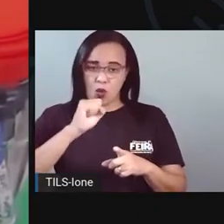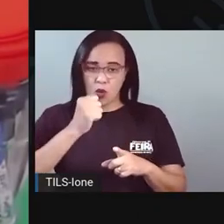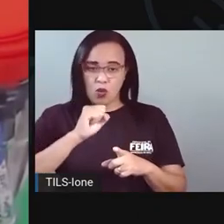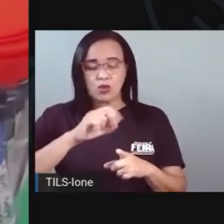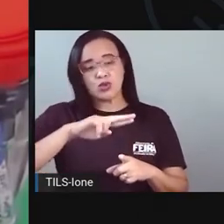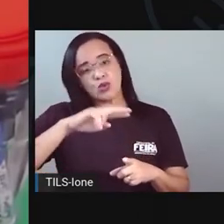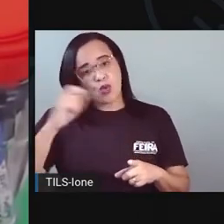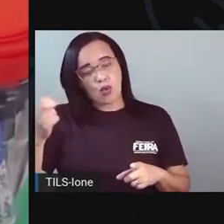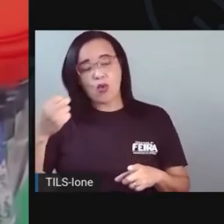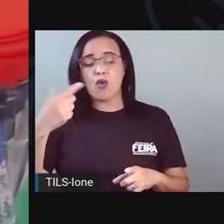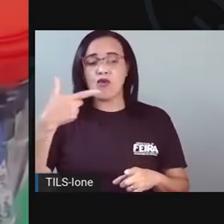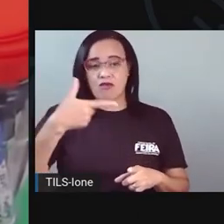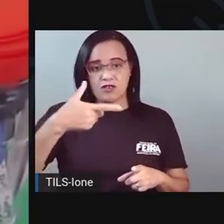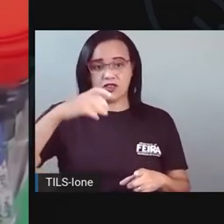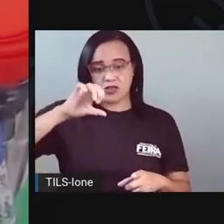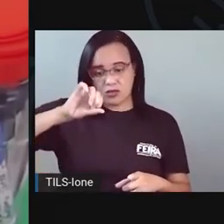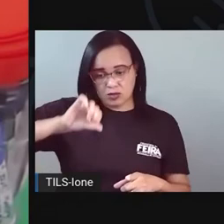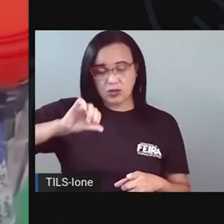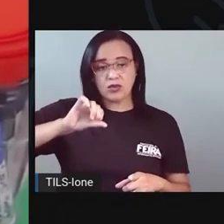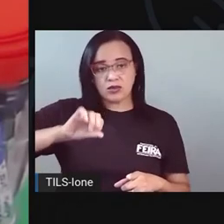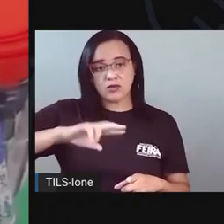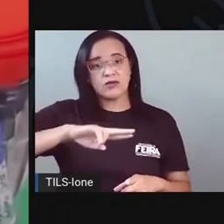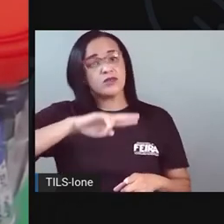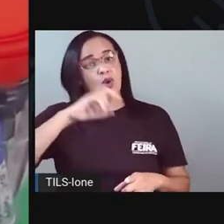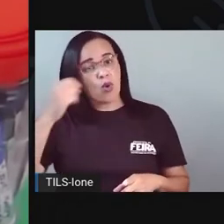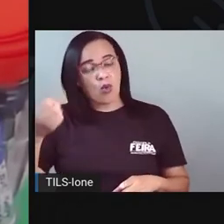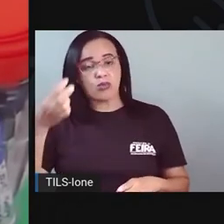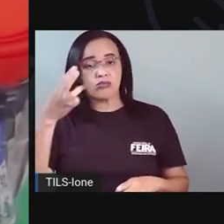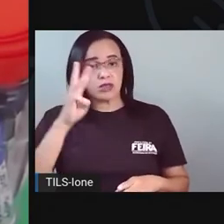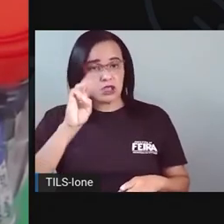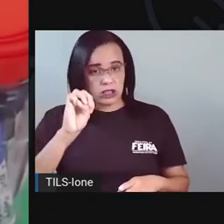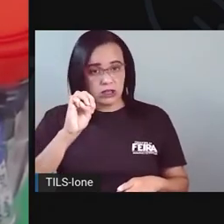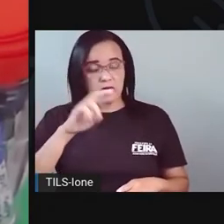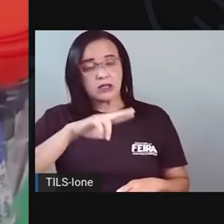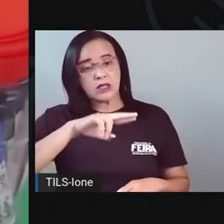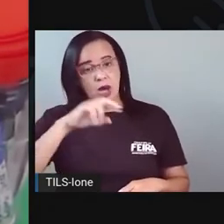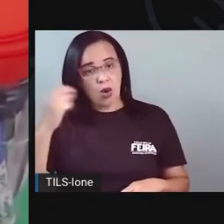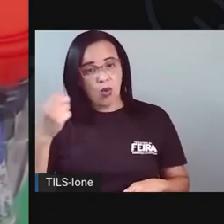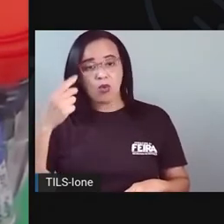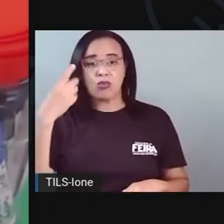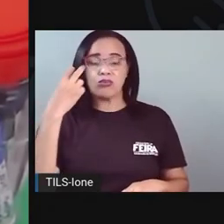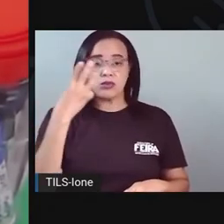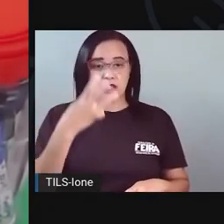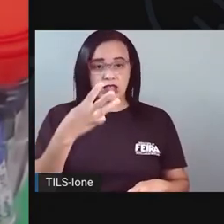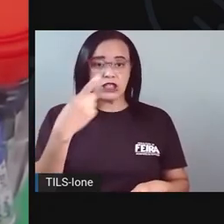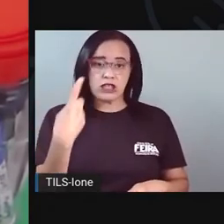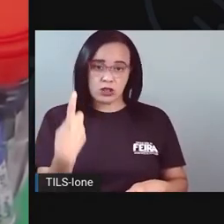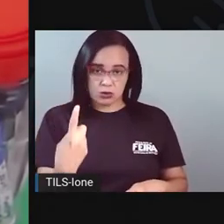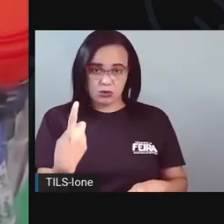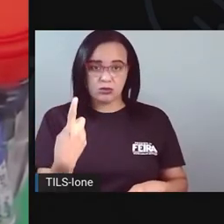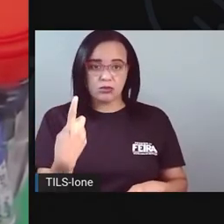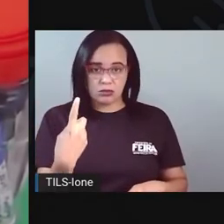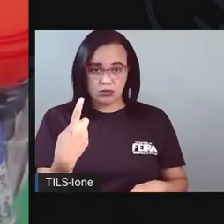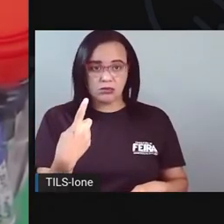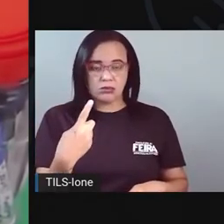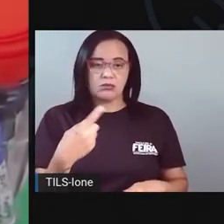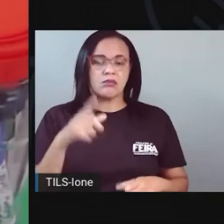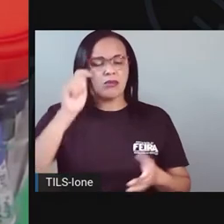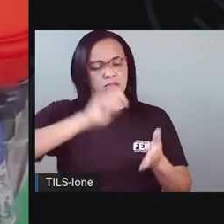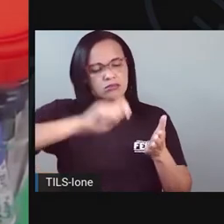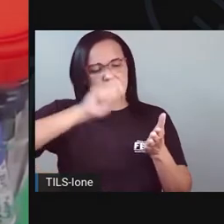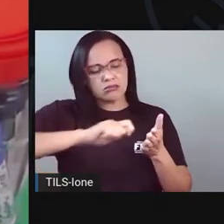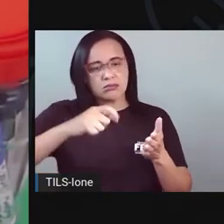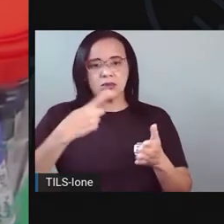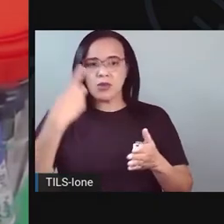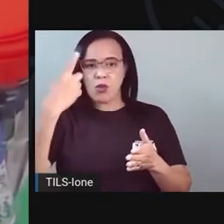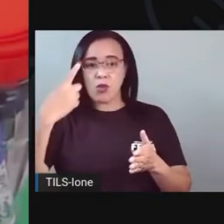ou trinta e um. Pra não ter erro, eu vou fazer o seguinte. Vou escrever de um até dezesseis de um lado,